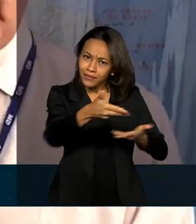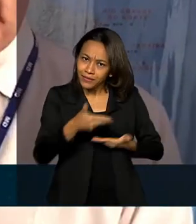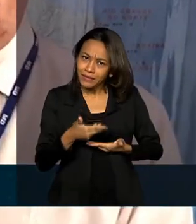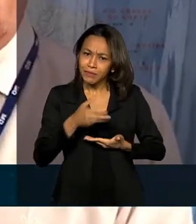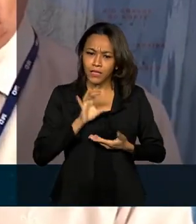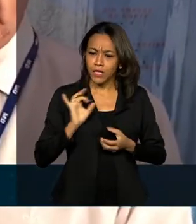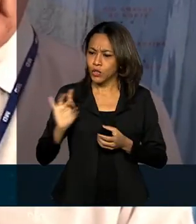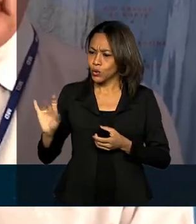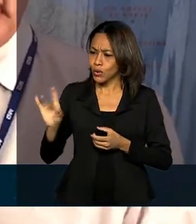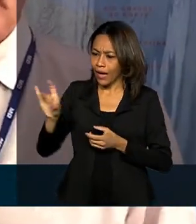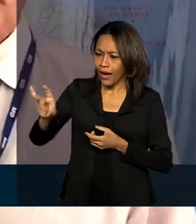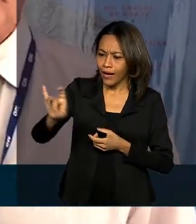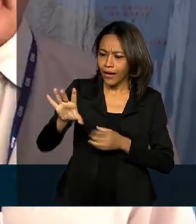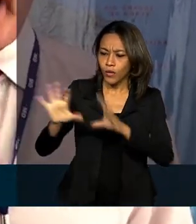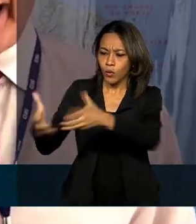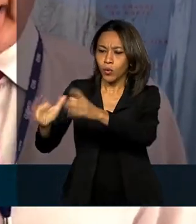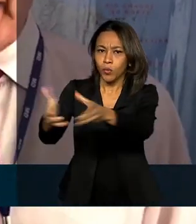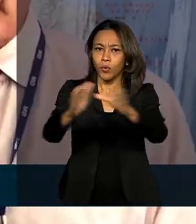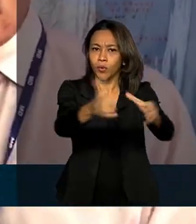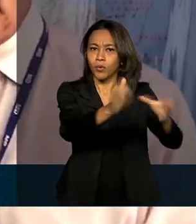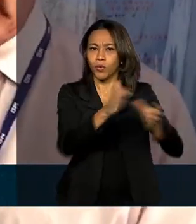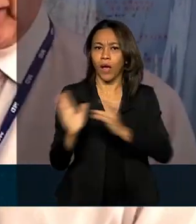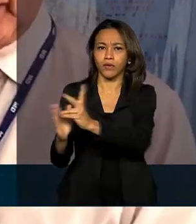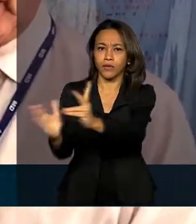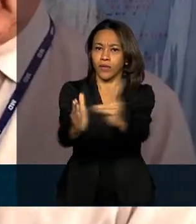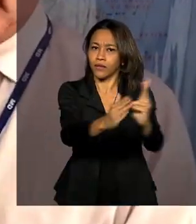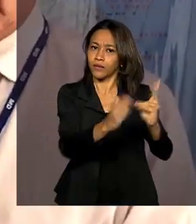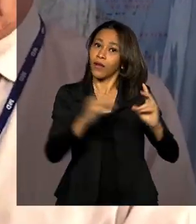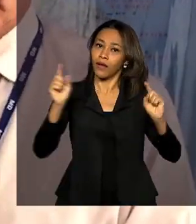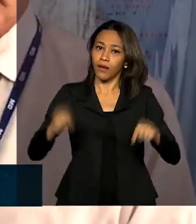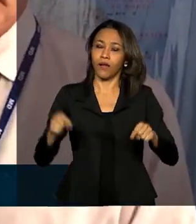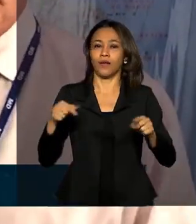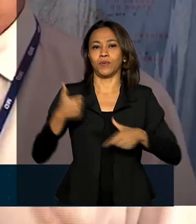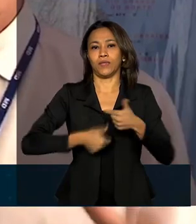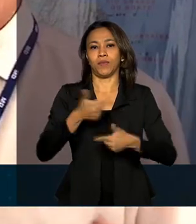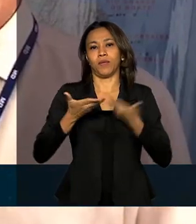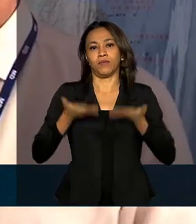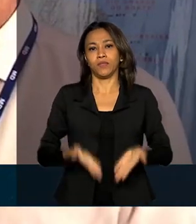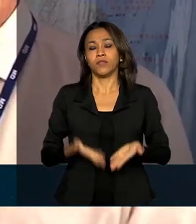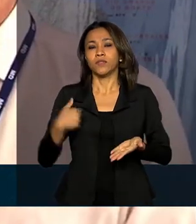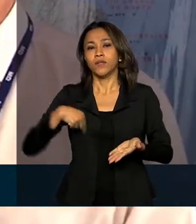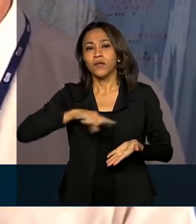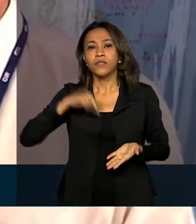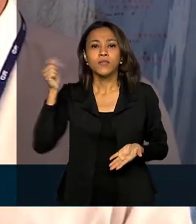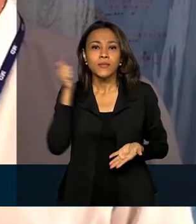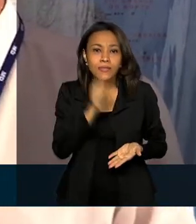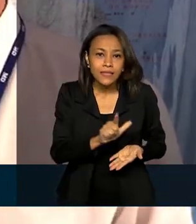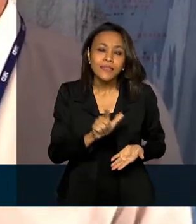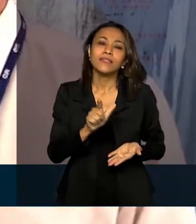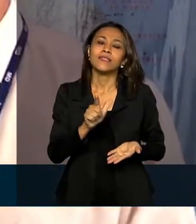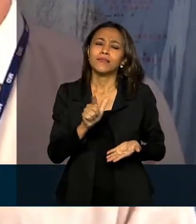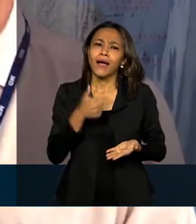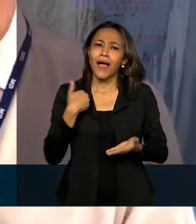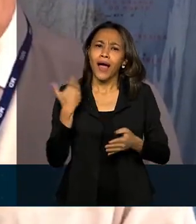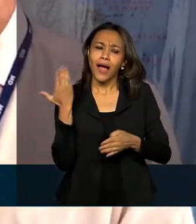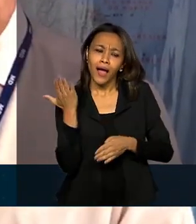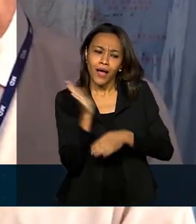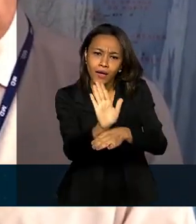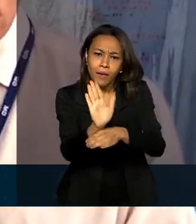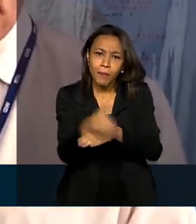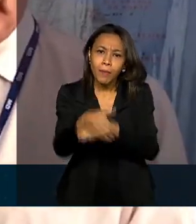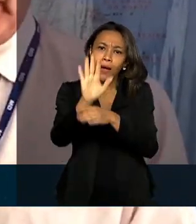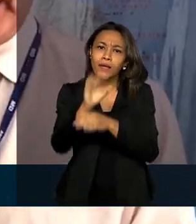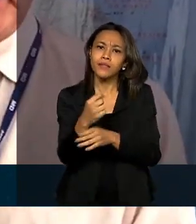as aldeias que tivemos. Isto foi uma marca desta operação. Nós conseguimos chegar a um atendimento de mais de 19